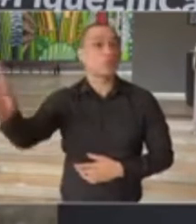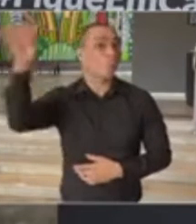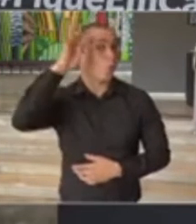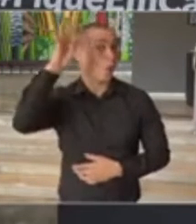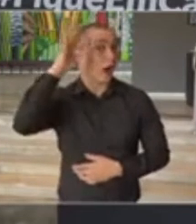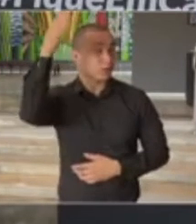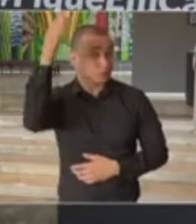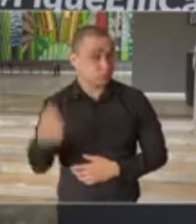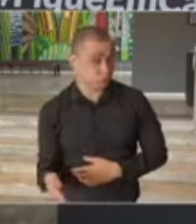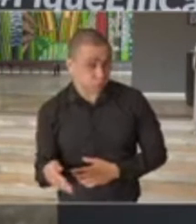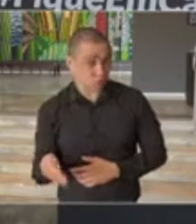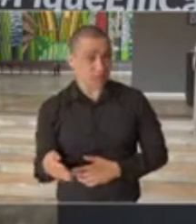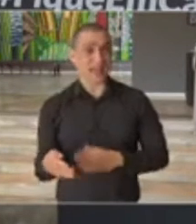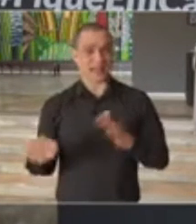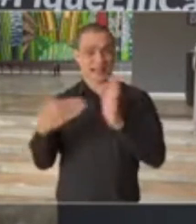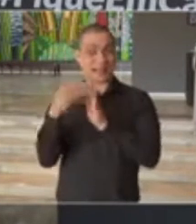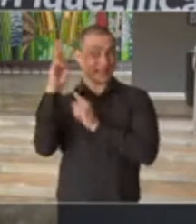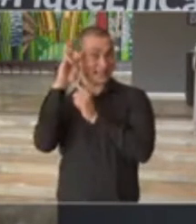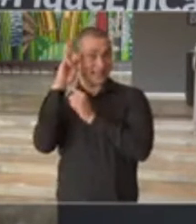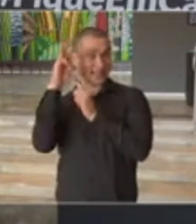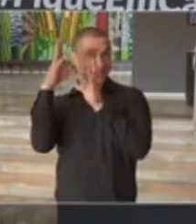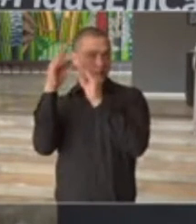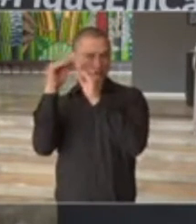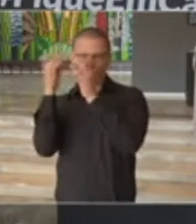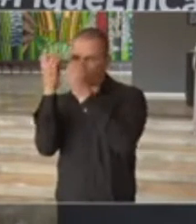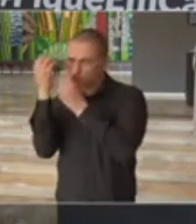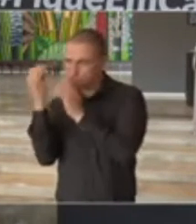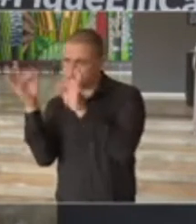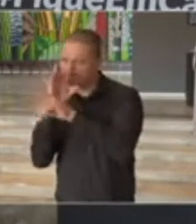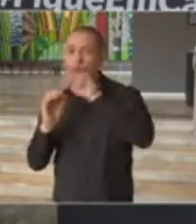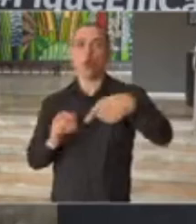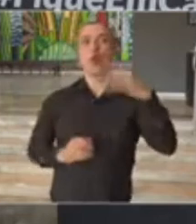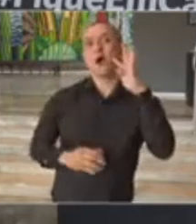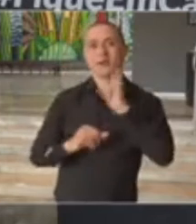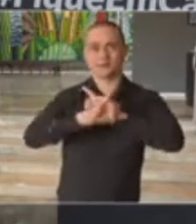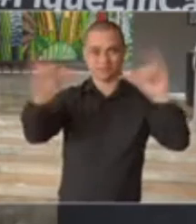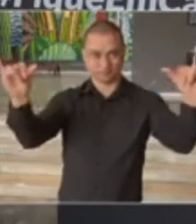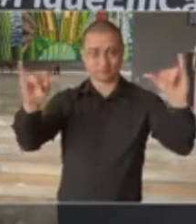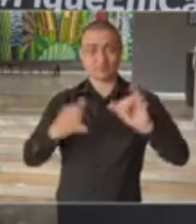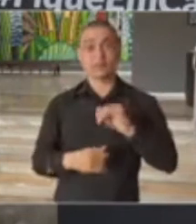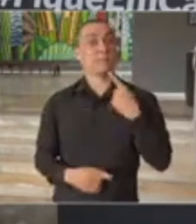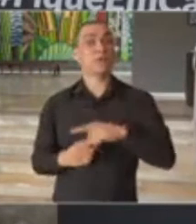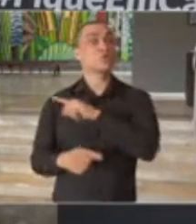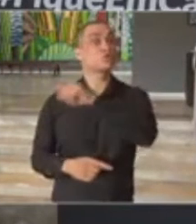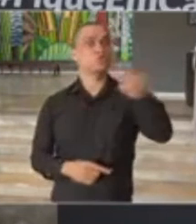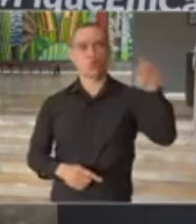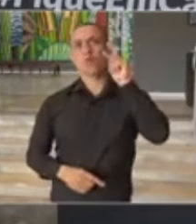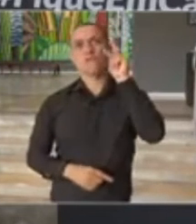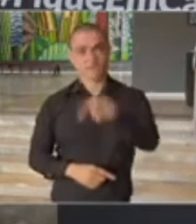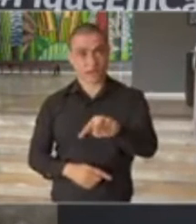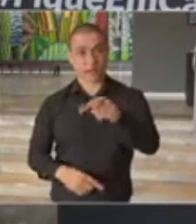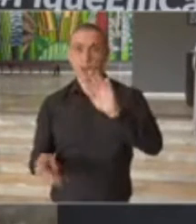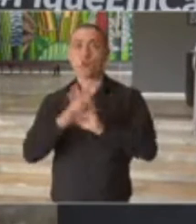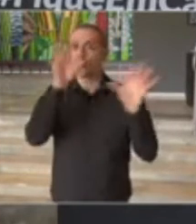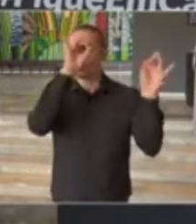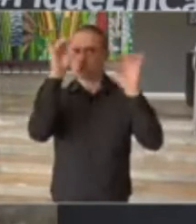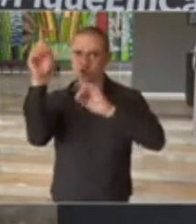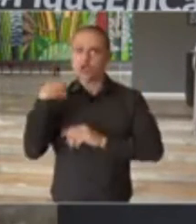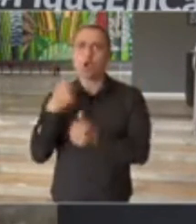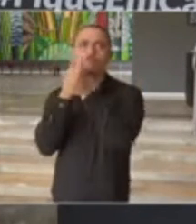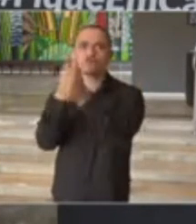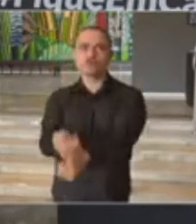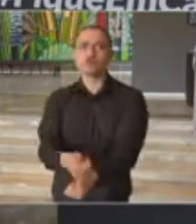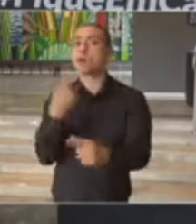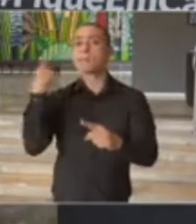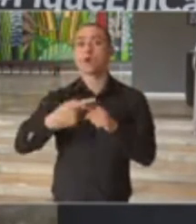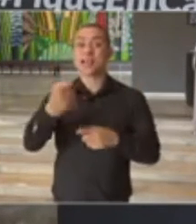os dados finalizados até terça-feira. É importante isso, porque todos estão acompanhando os indicadores diariamente. Por